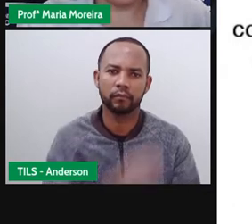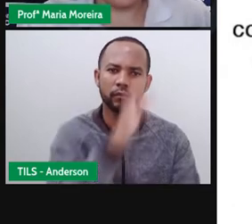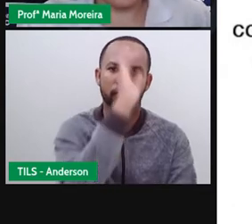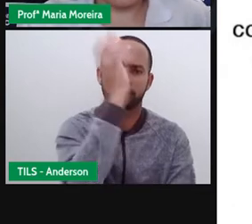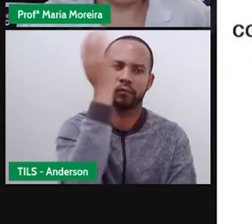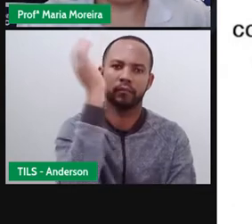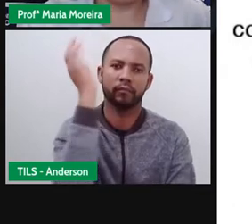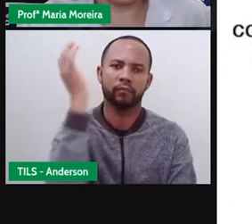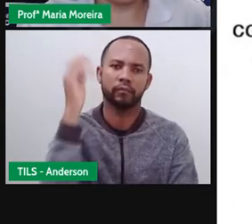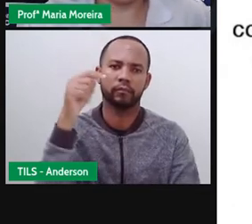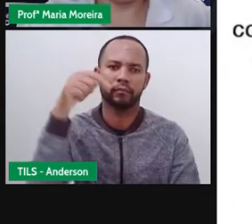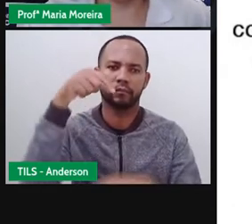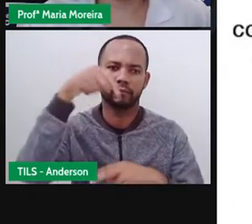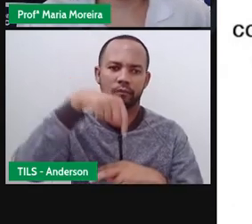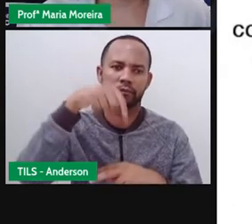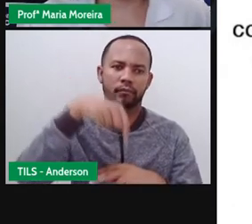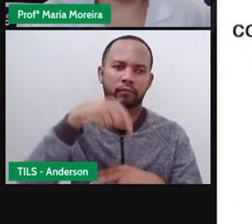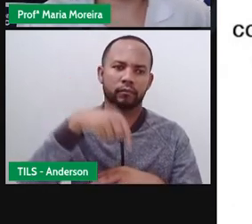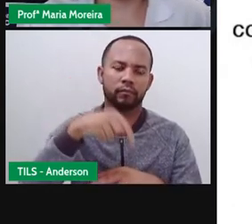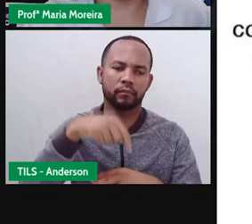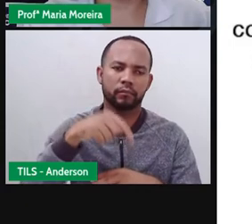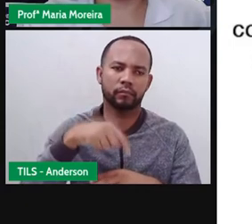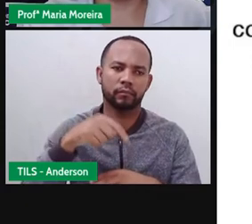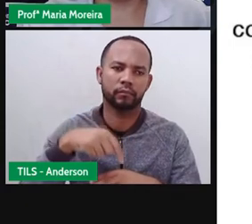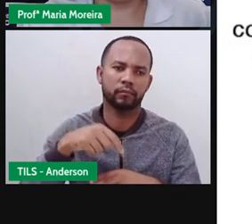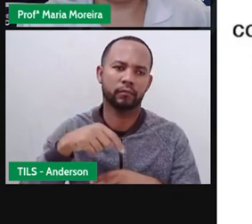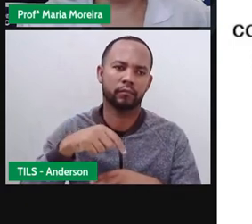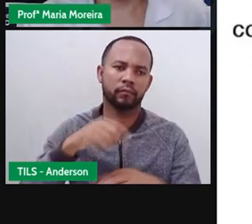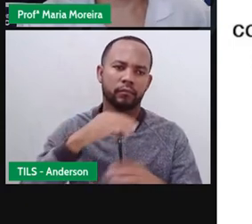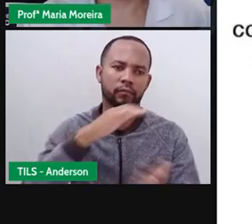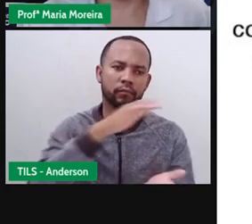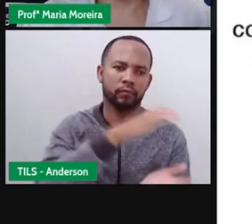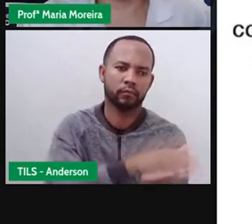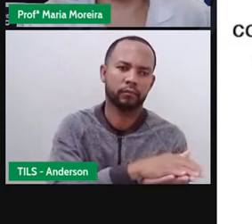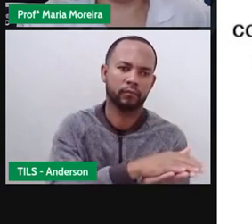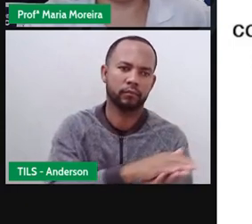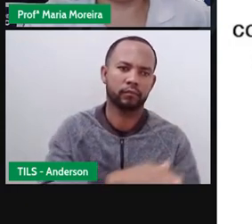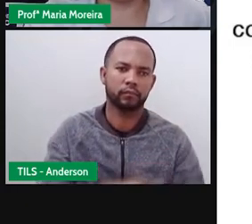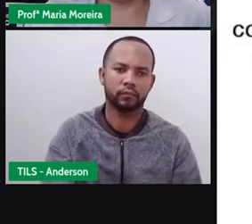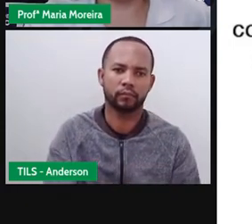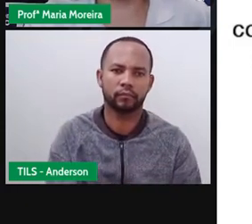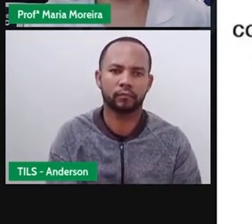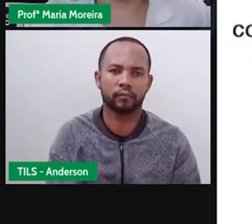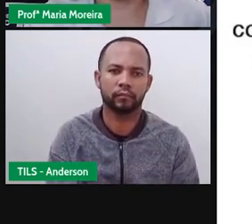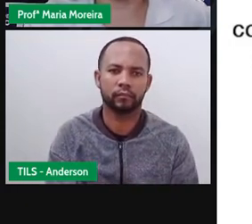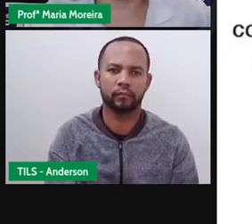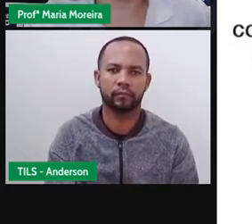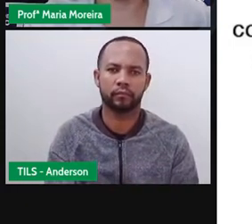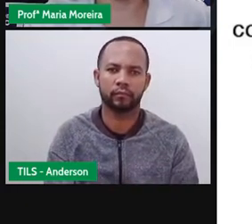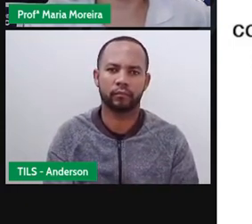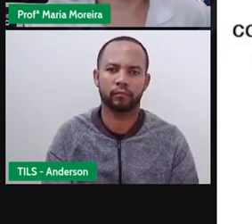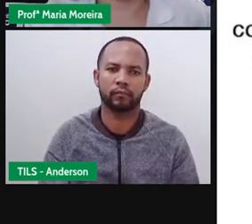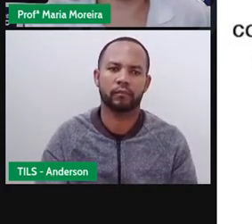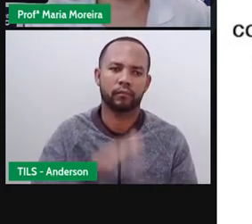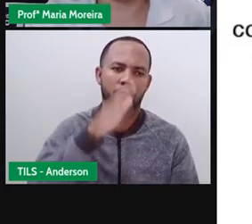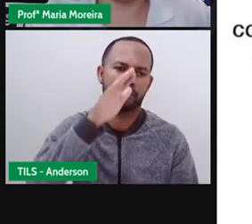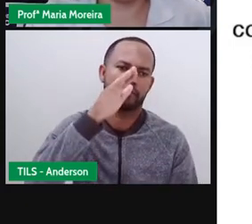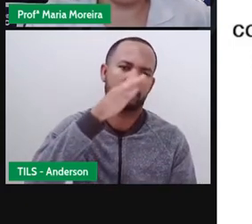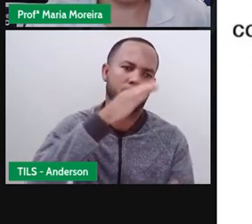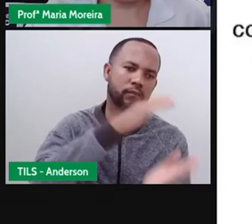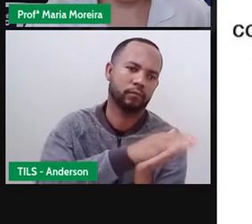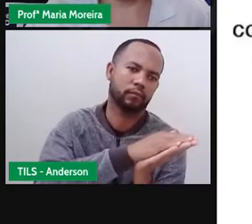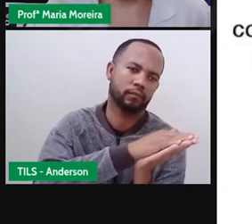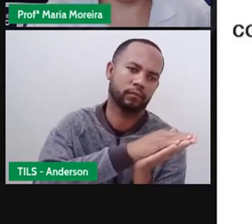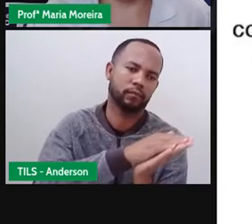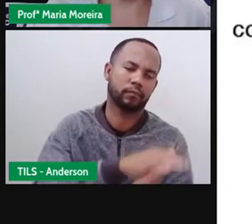árvore, ó. Vieram os ratinhos, né? Todos conseguiram fugir, menos um que um leão prendeu aonde? Debaixo da